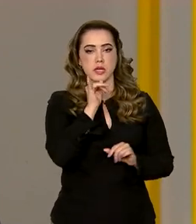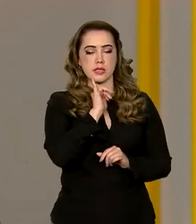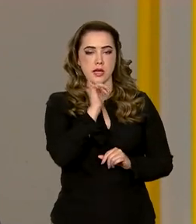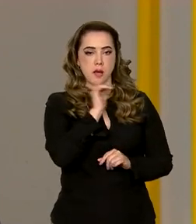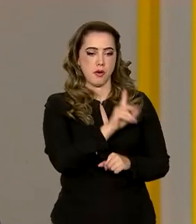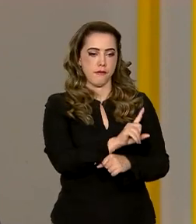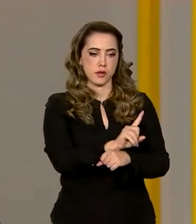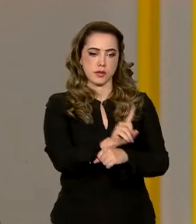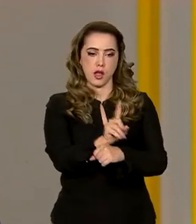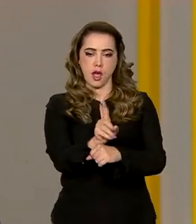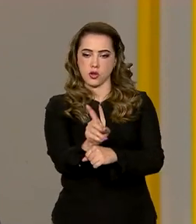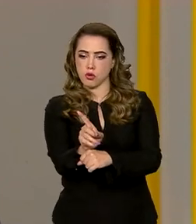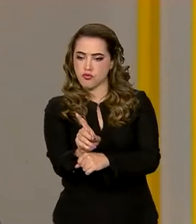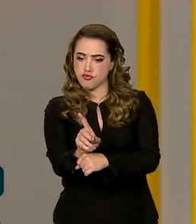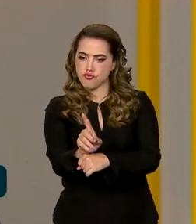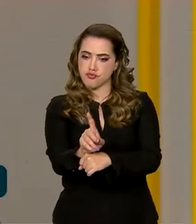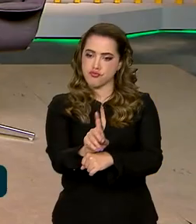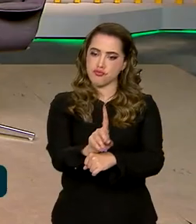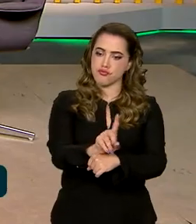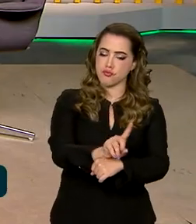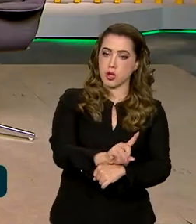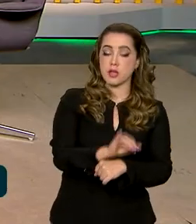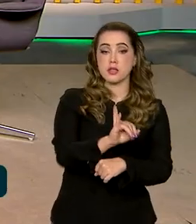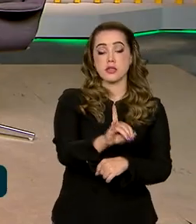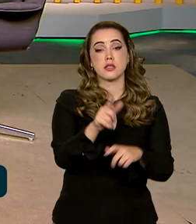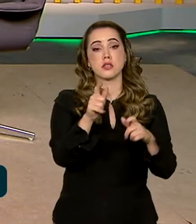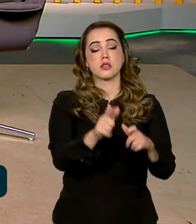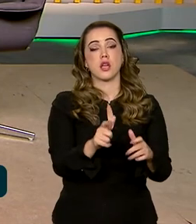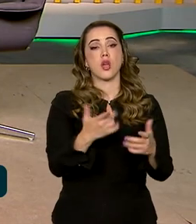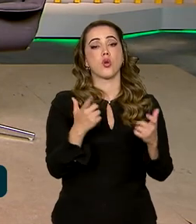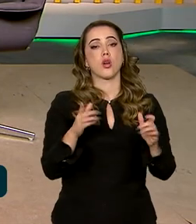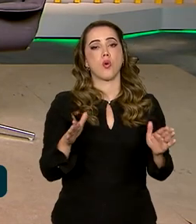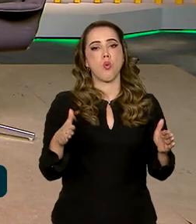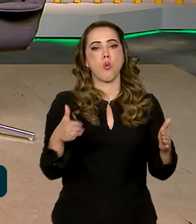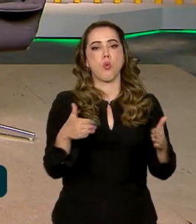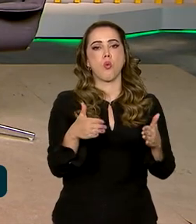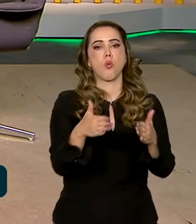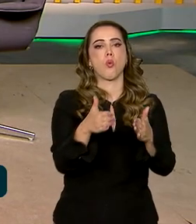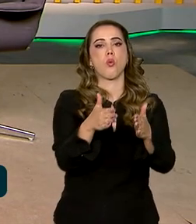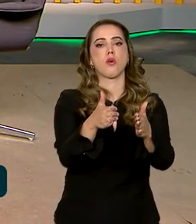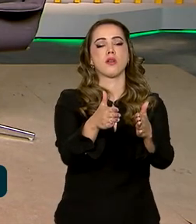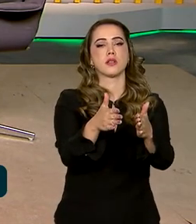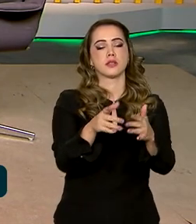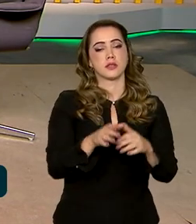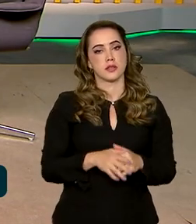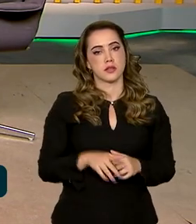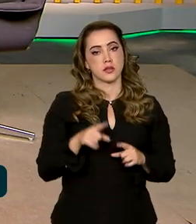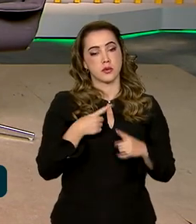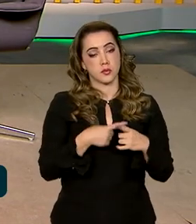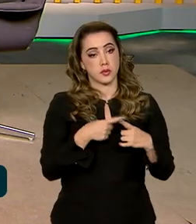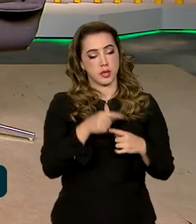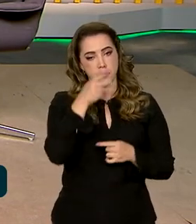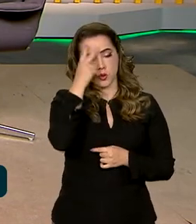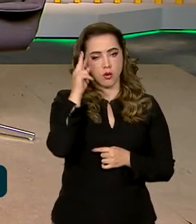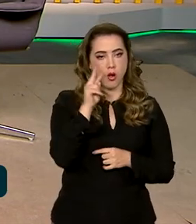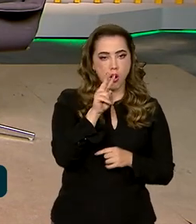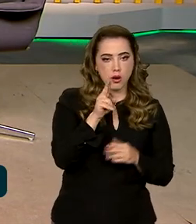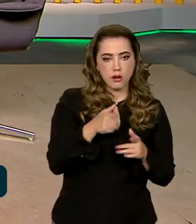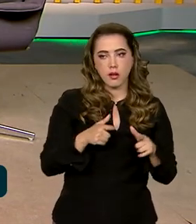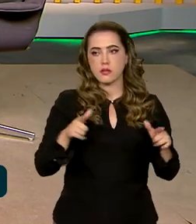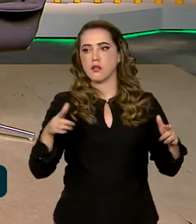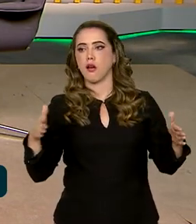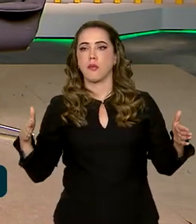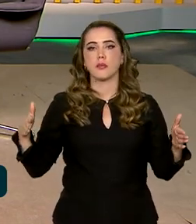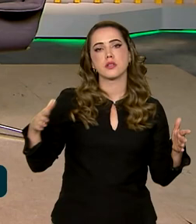a velocidade quando há uma via, por exemplo, que se estreita. Quer dizer, a via que se estreita já faz com que a pessoa diminua a